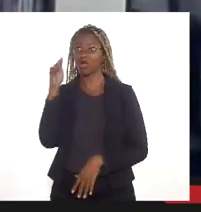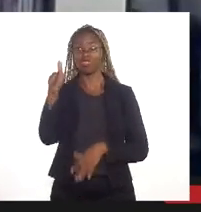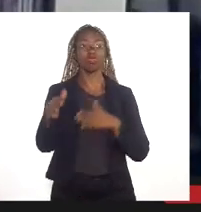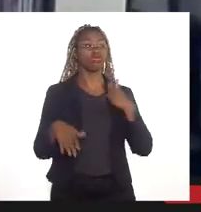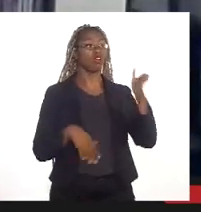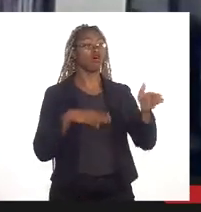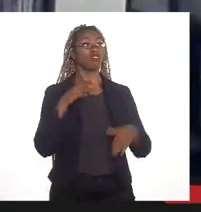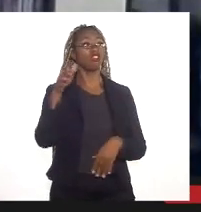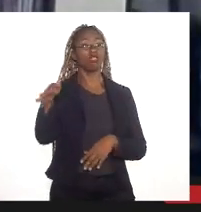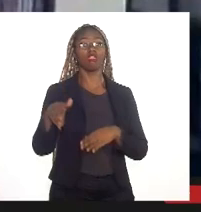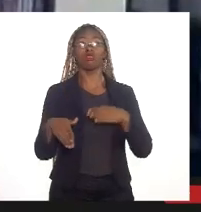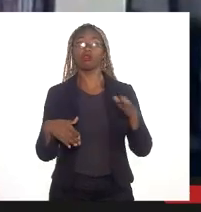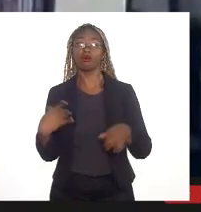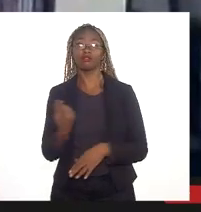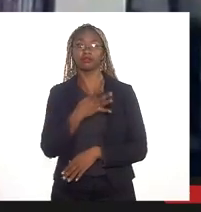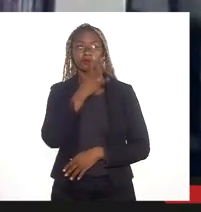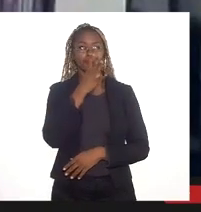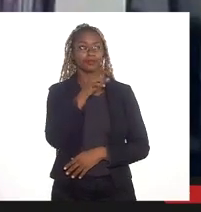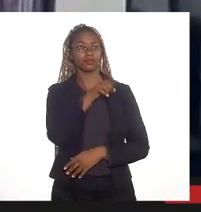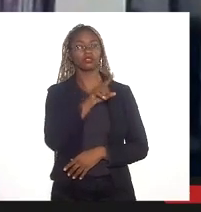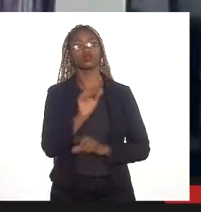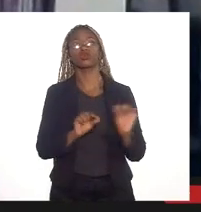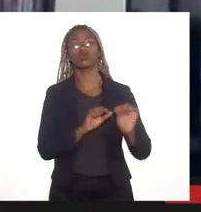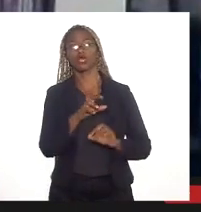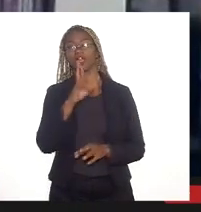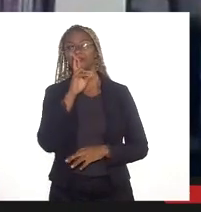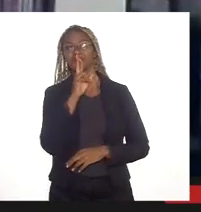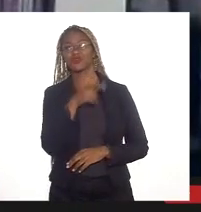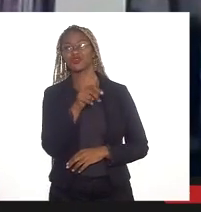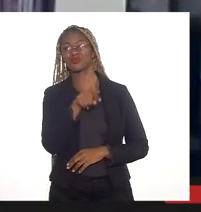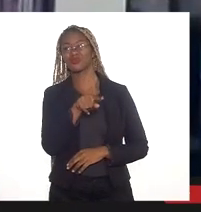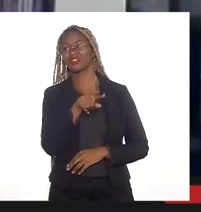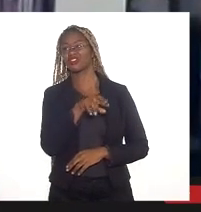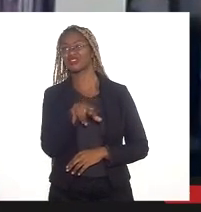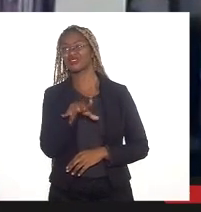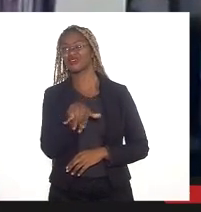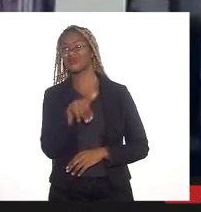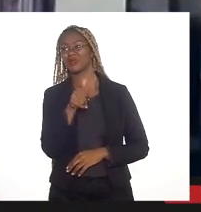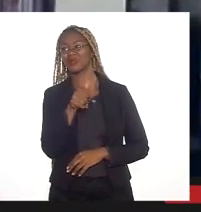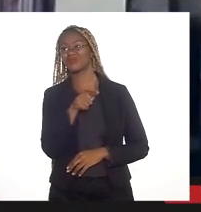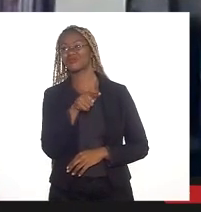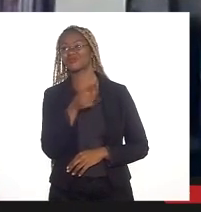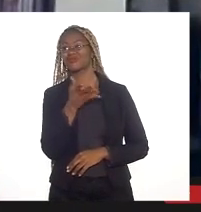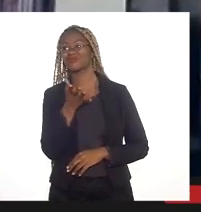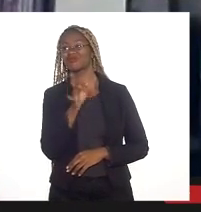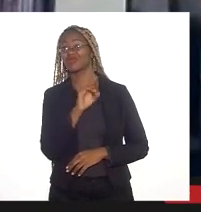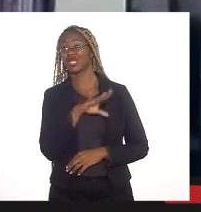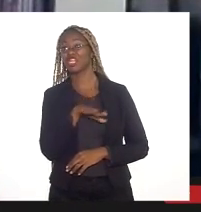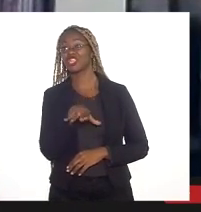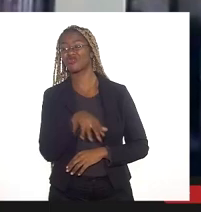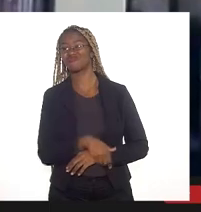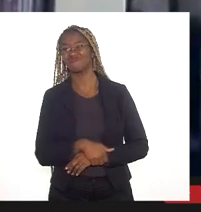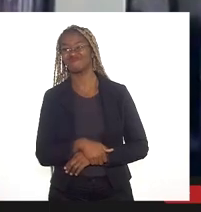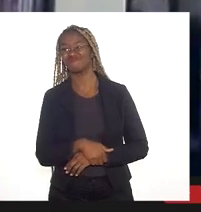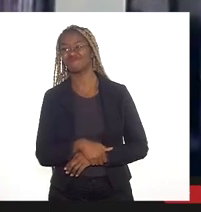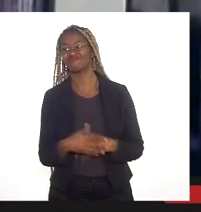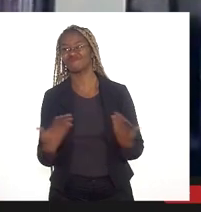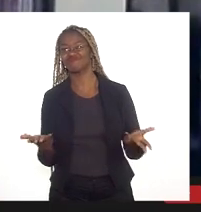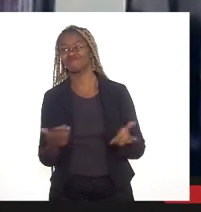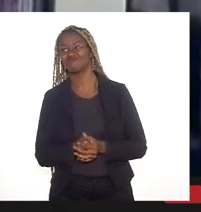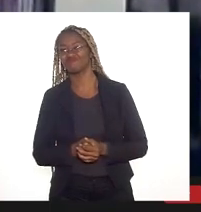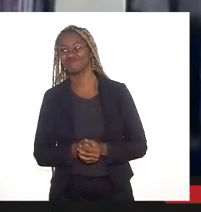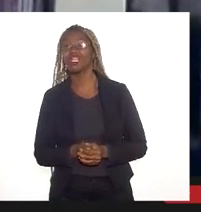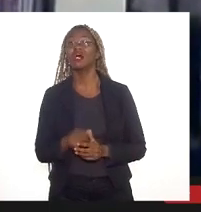a gente assiste são as consequências que não são as melhores possíveis. É isso daí. Então, o que